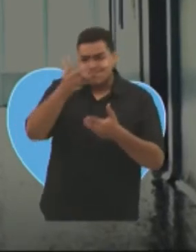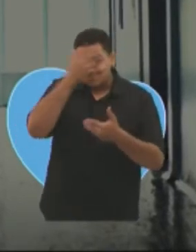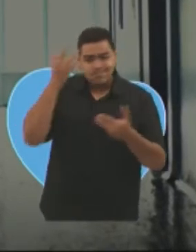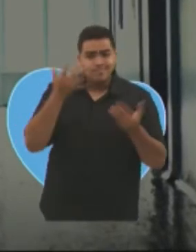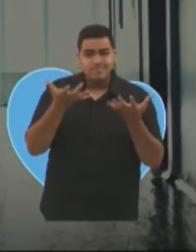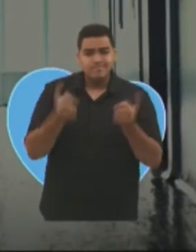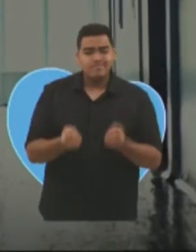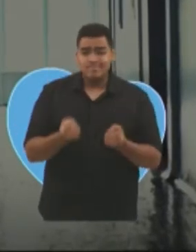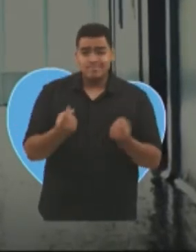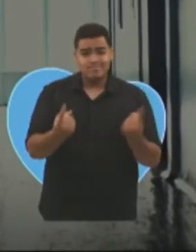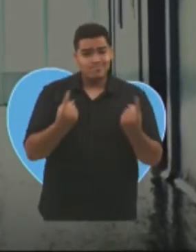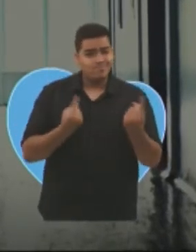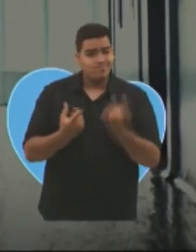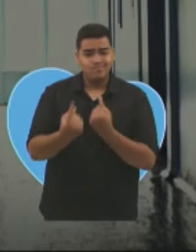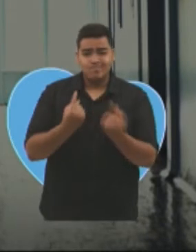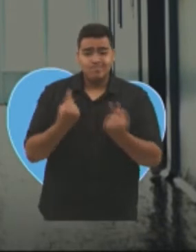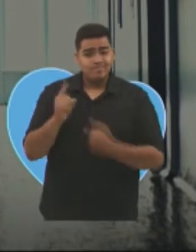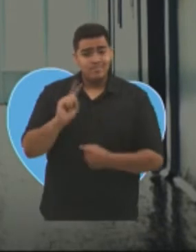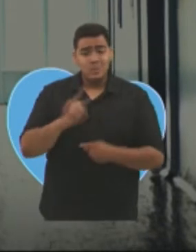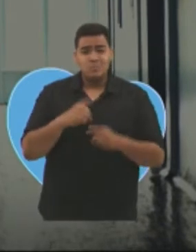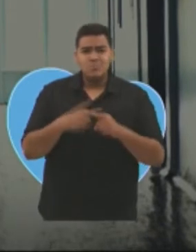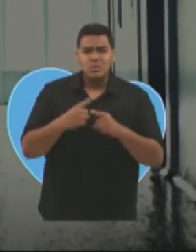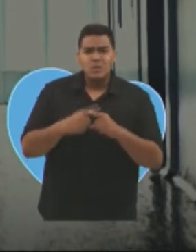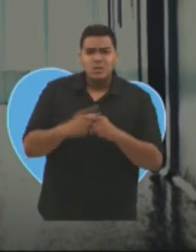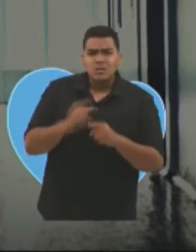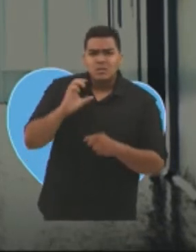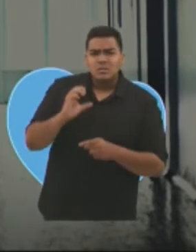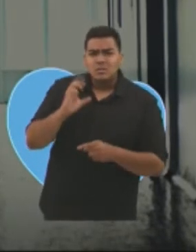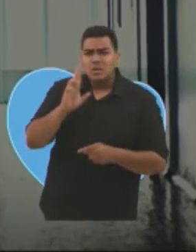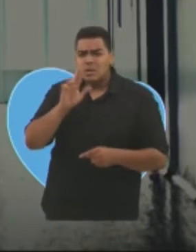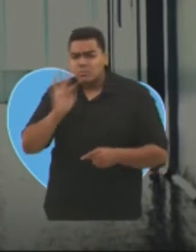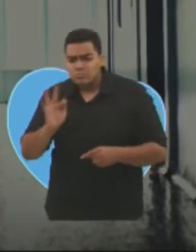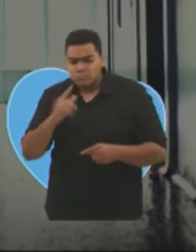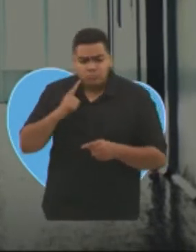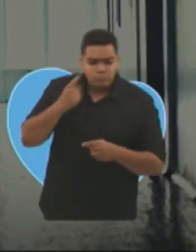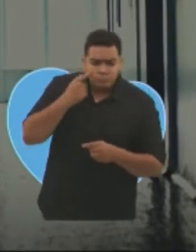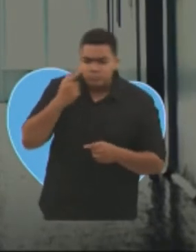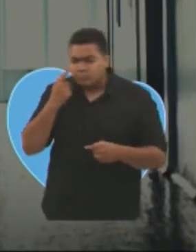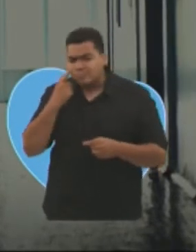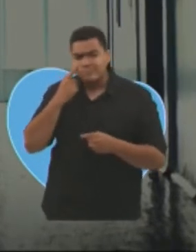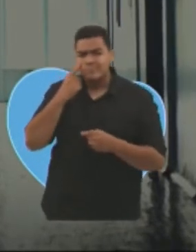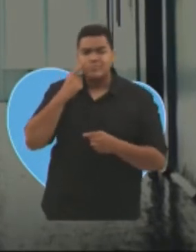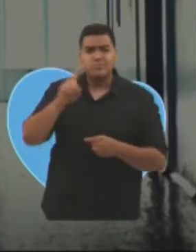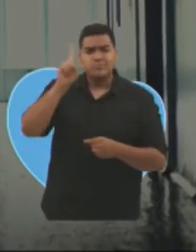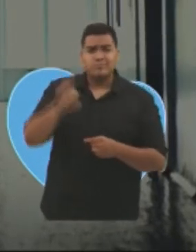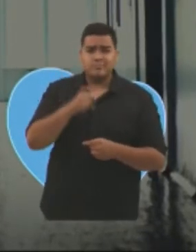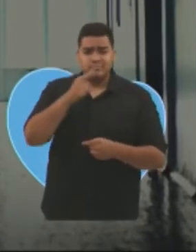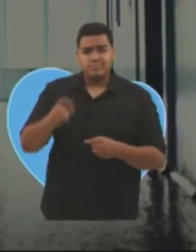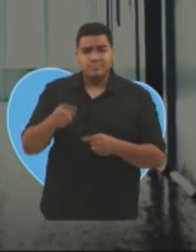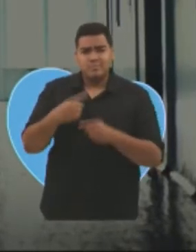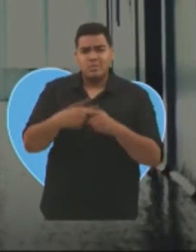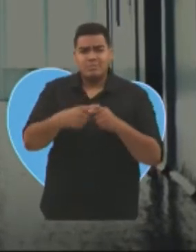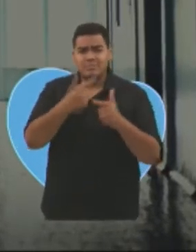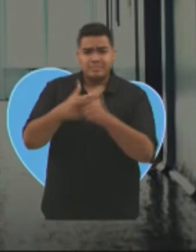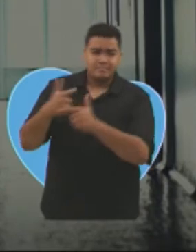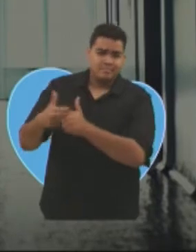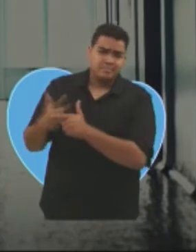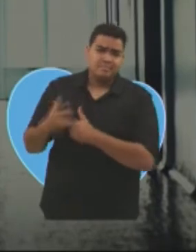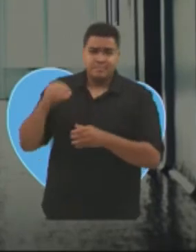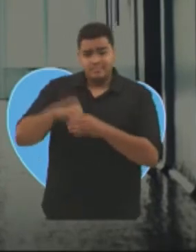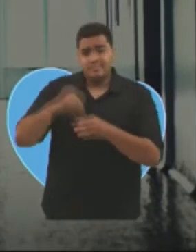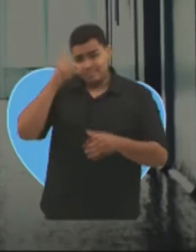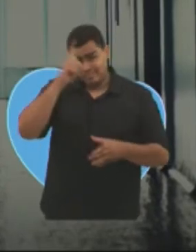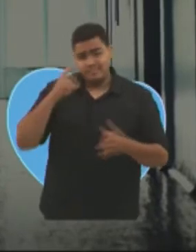tomou essa decisão após encontrar várias irregularidades no local. Na semana passada, o Conselho Regional de Medicina esteve lá